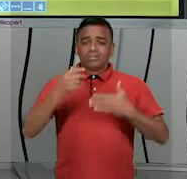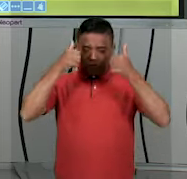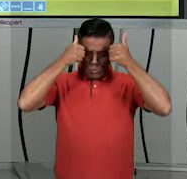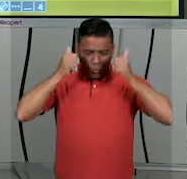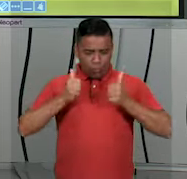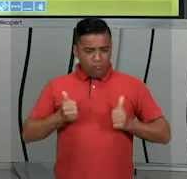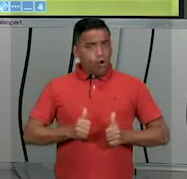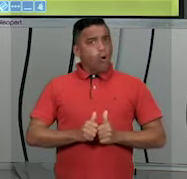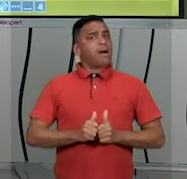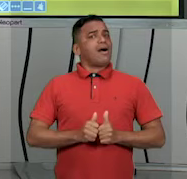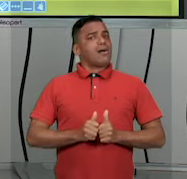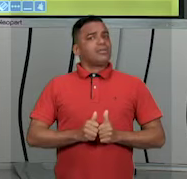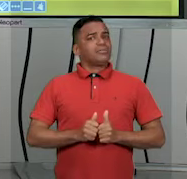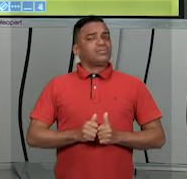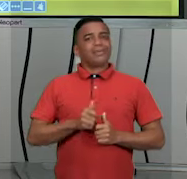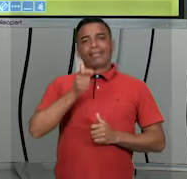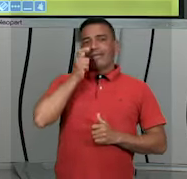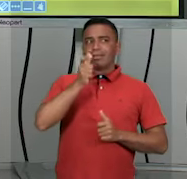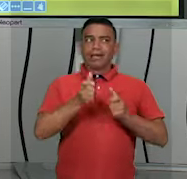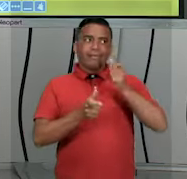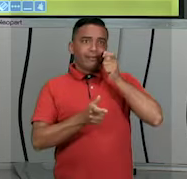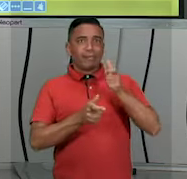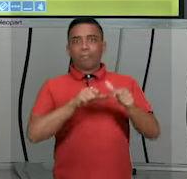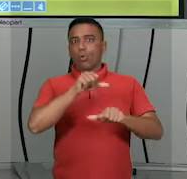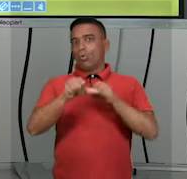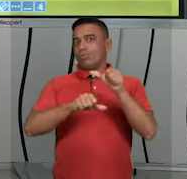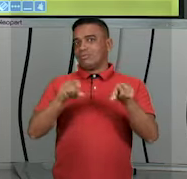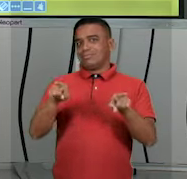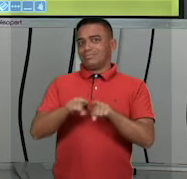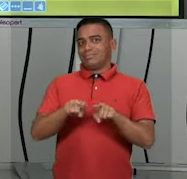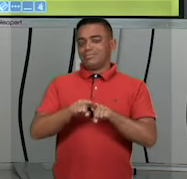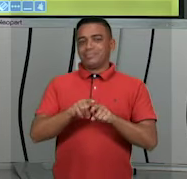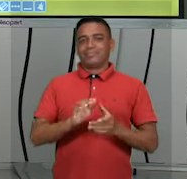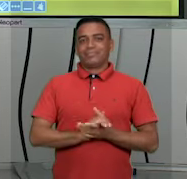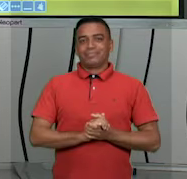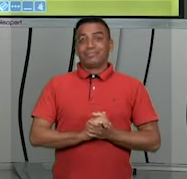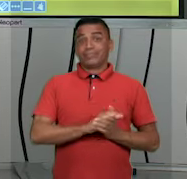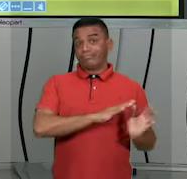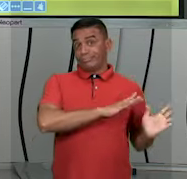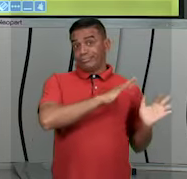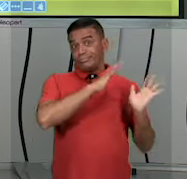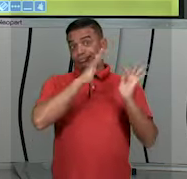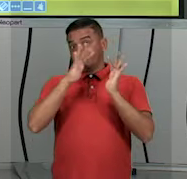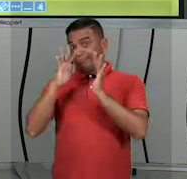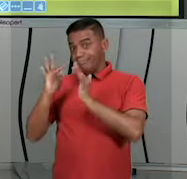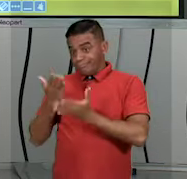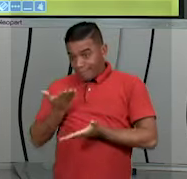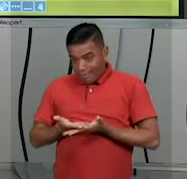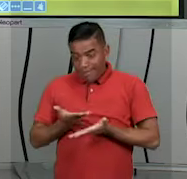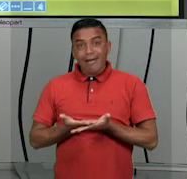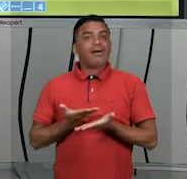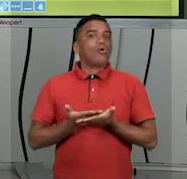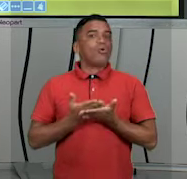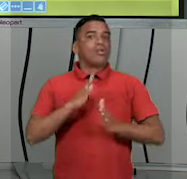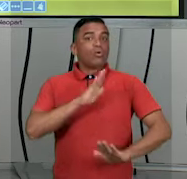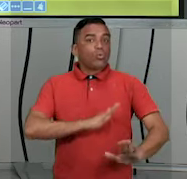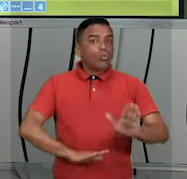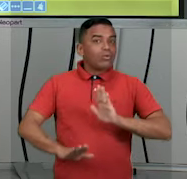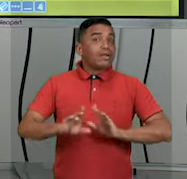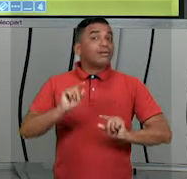os interesses mudam. E durante a nossa aula, nós falamos muito de cuidados com a